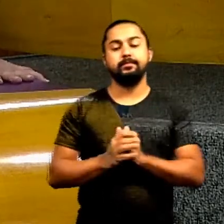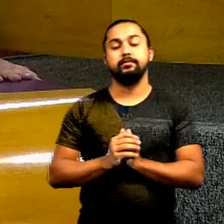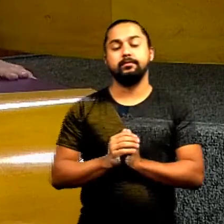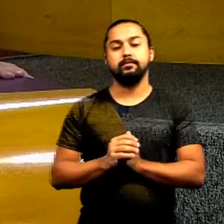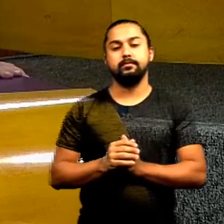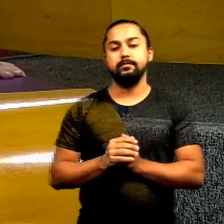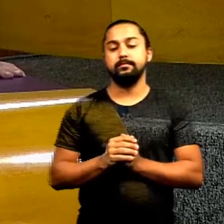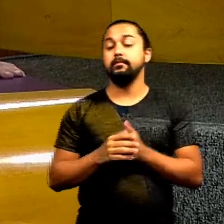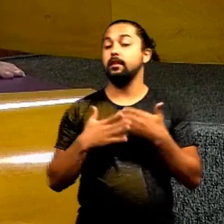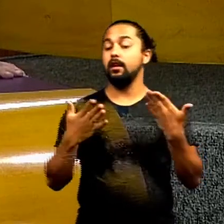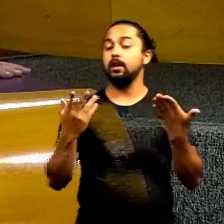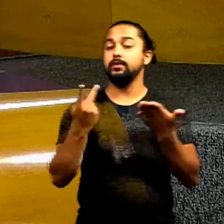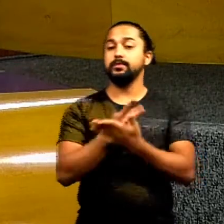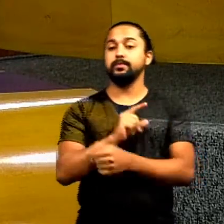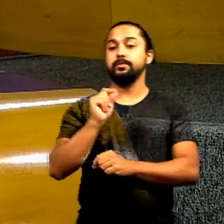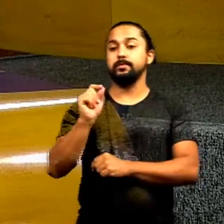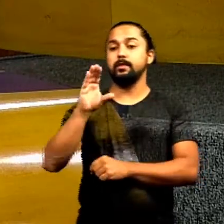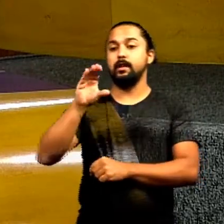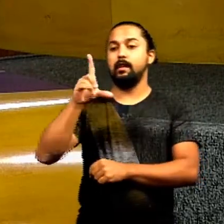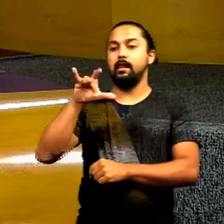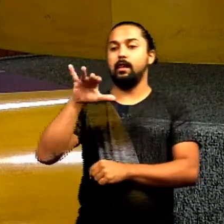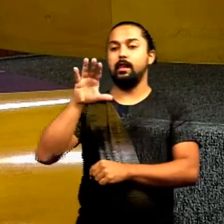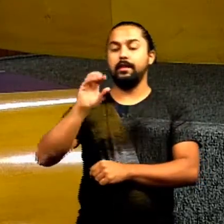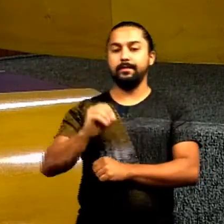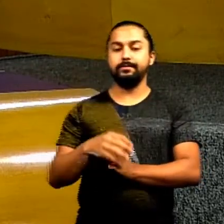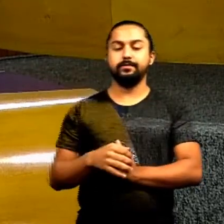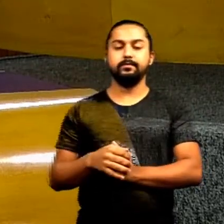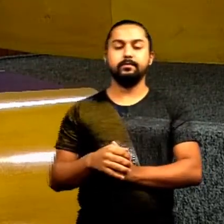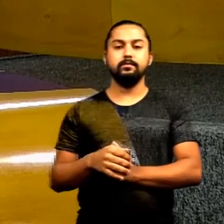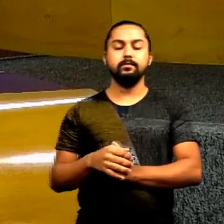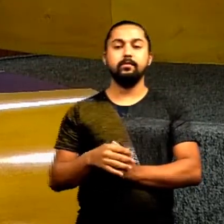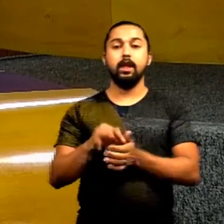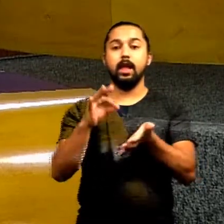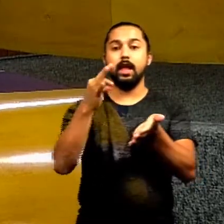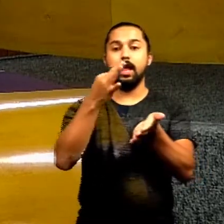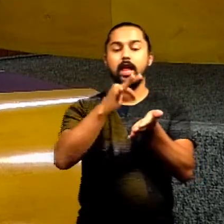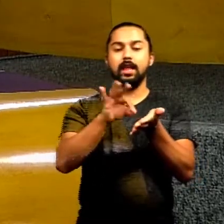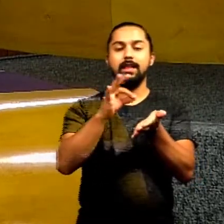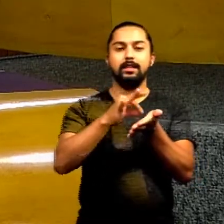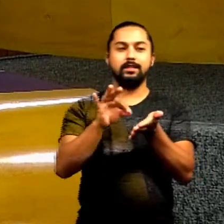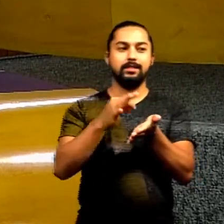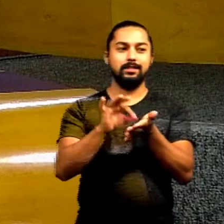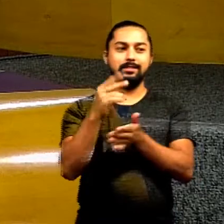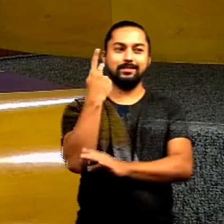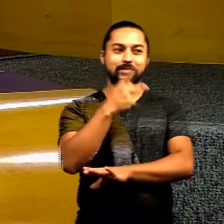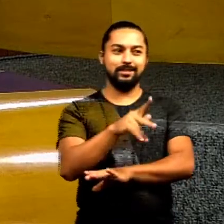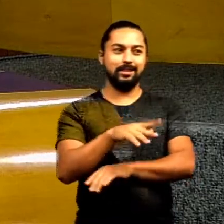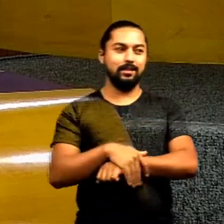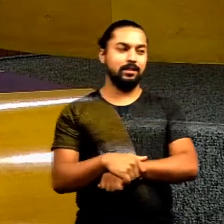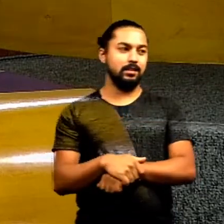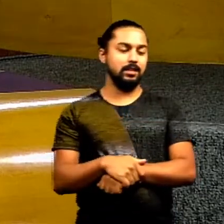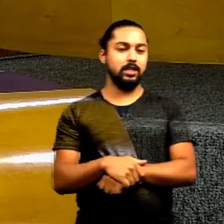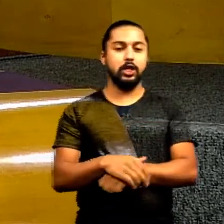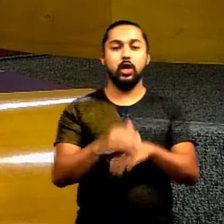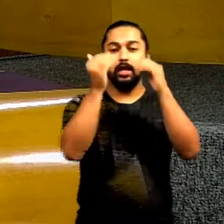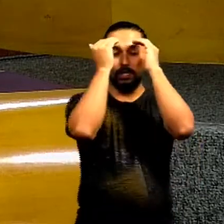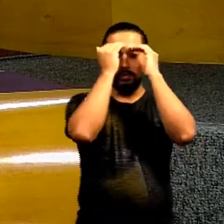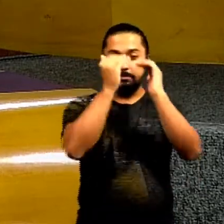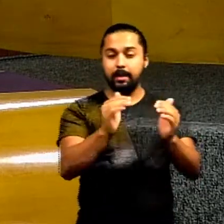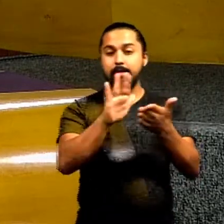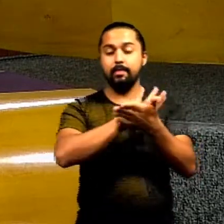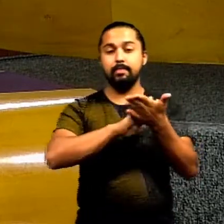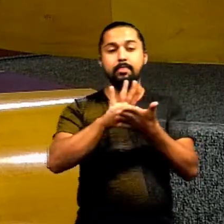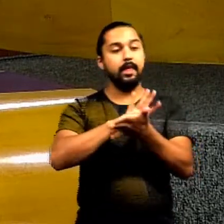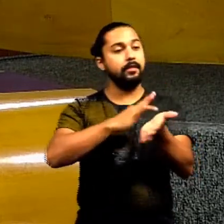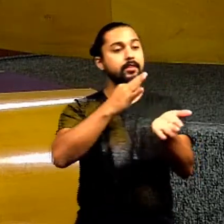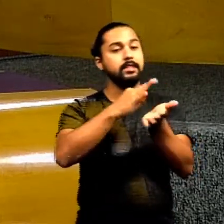E aí, o seguinte, Cresso, a tinta na caneta do Íris está aqui, não está sendo respeitada